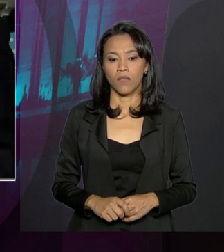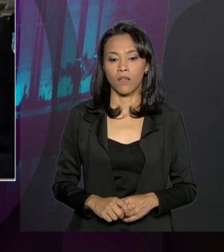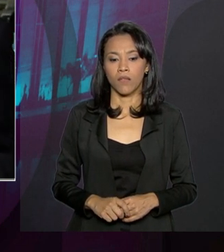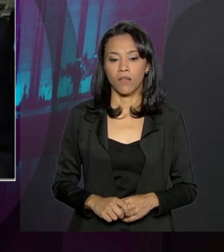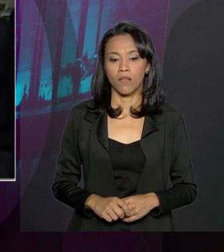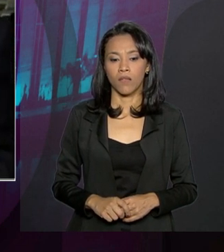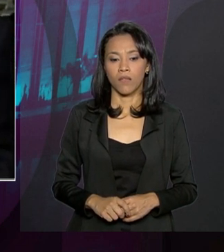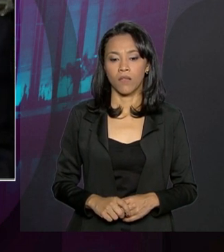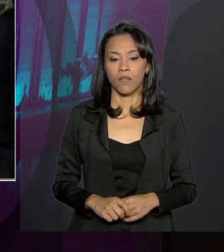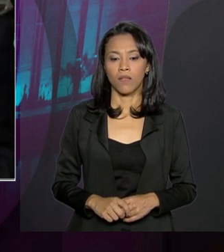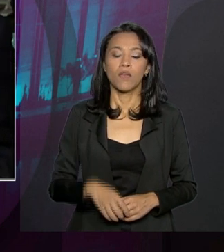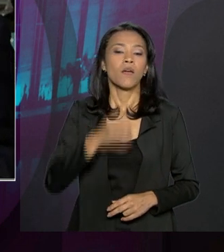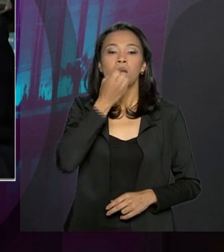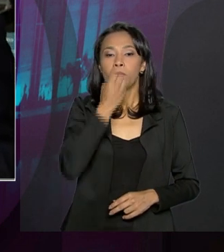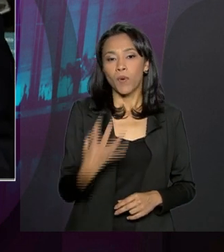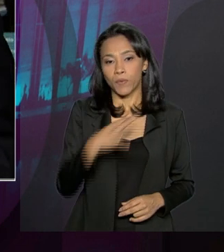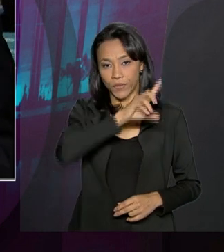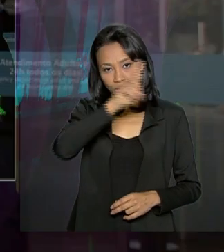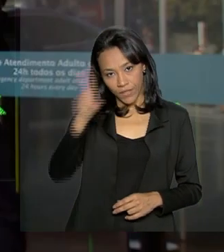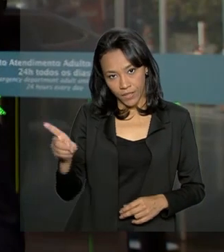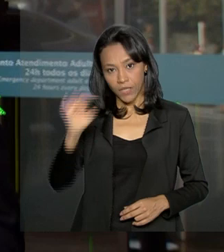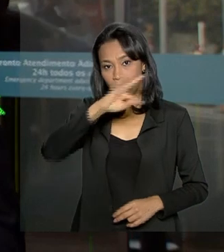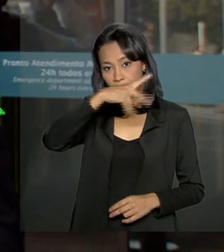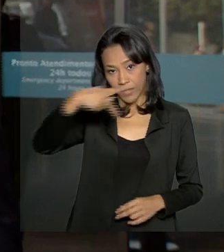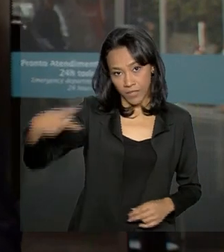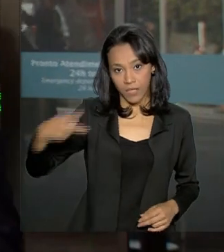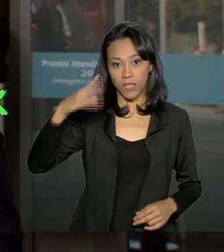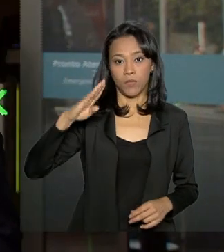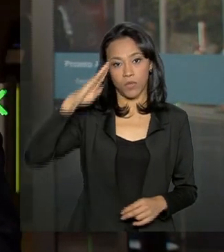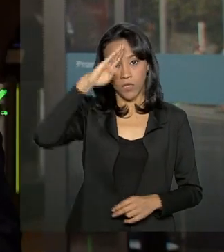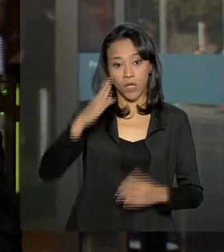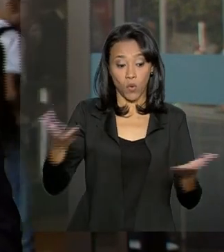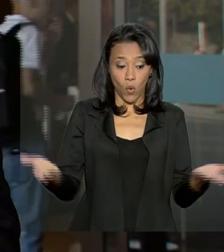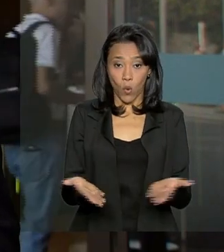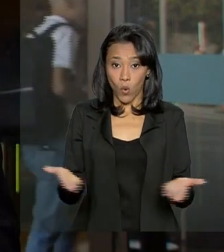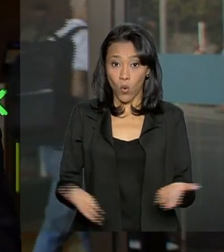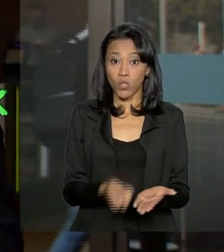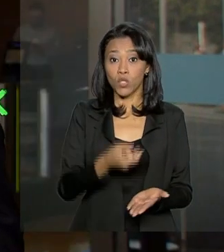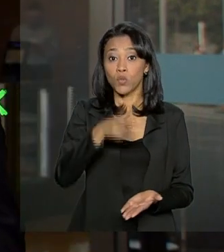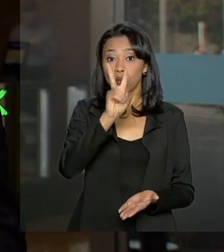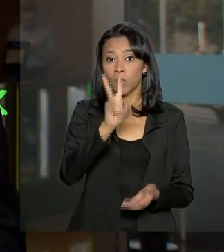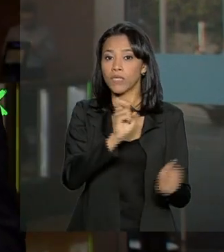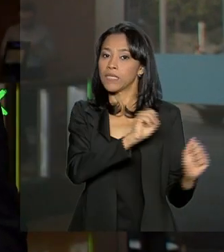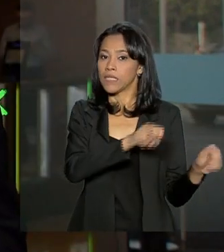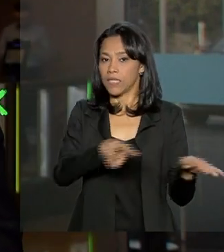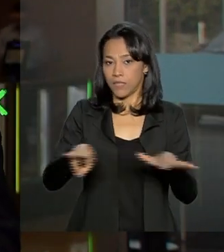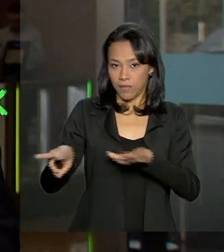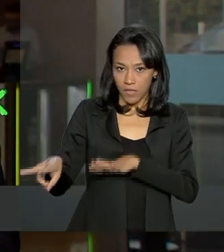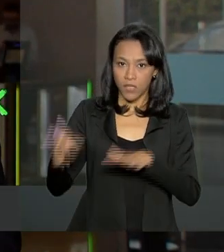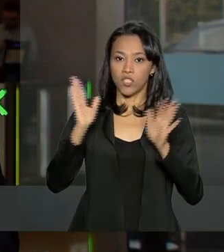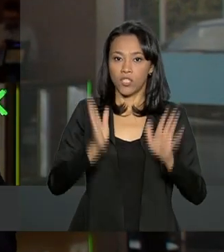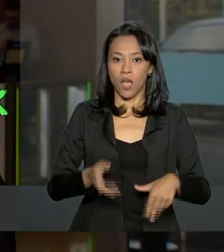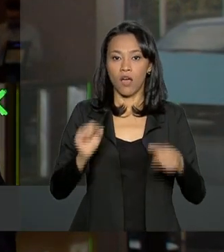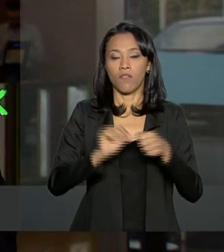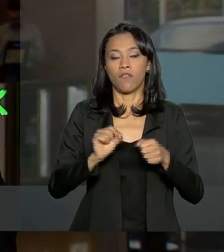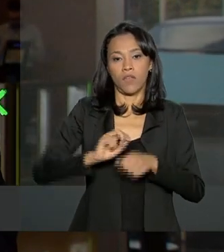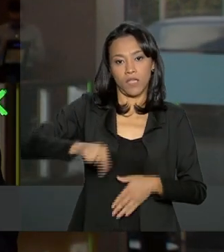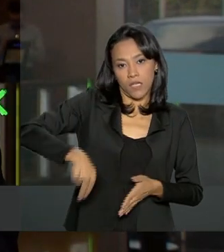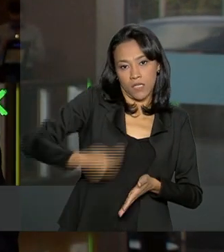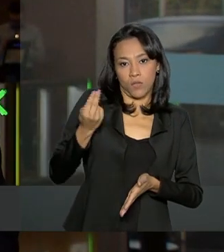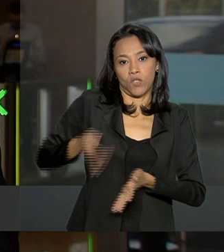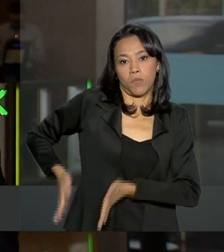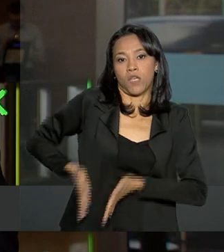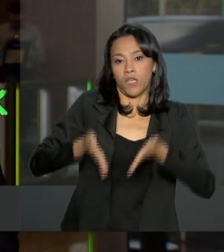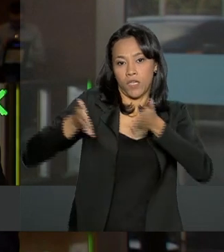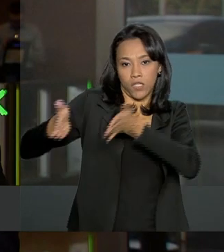Bom dia, Luana. O presidente Jair Bolsonaro completa hoje duas semanas da realização da cirurgia para retirada